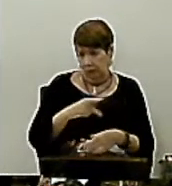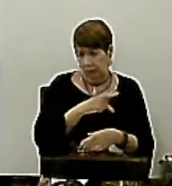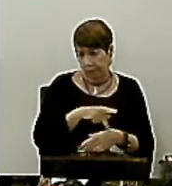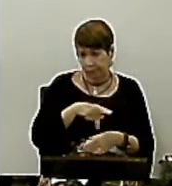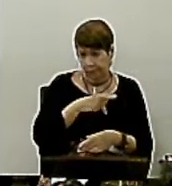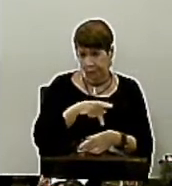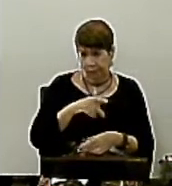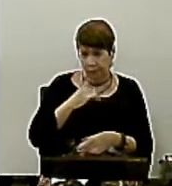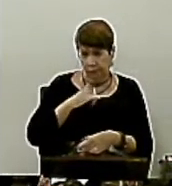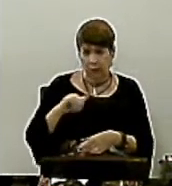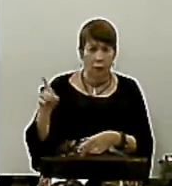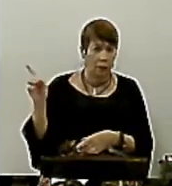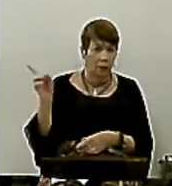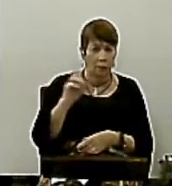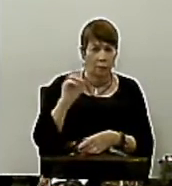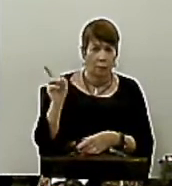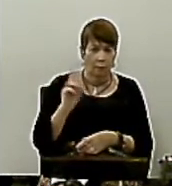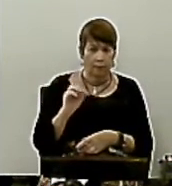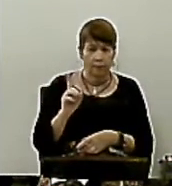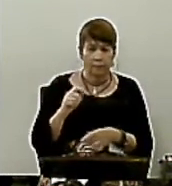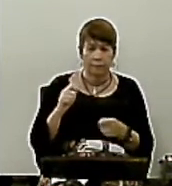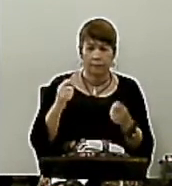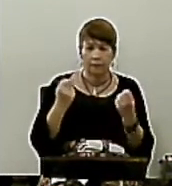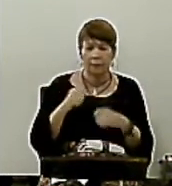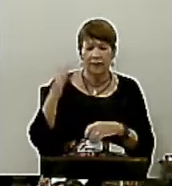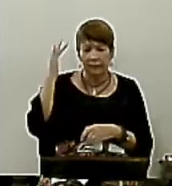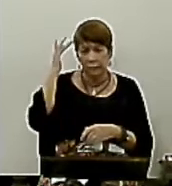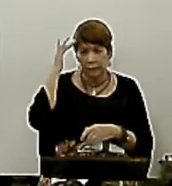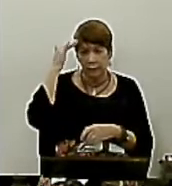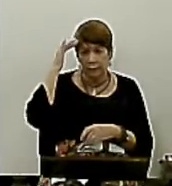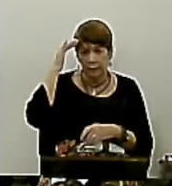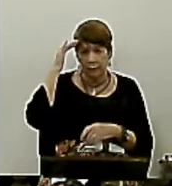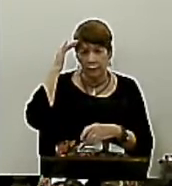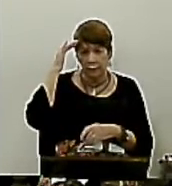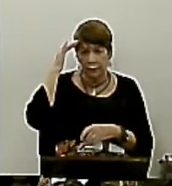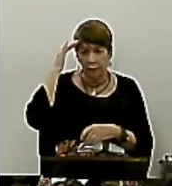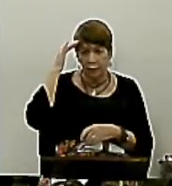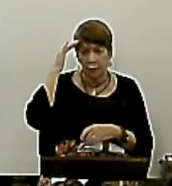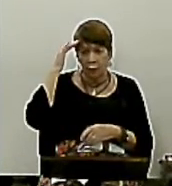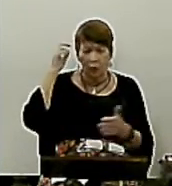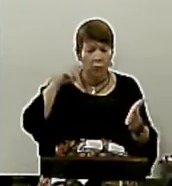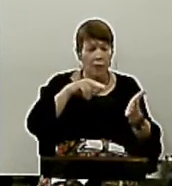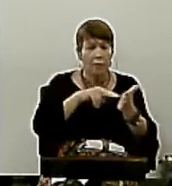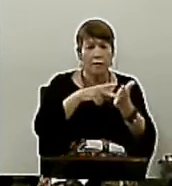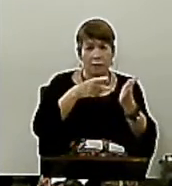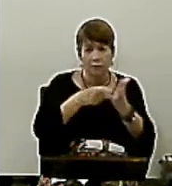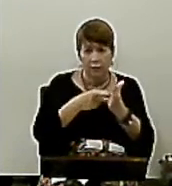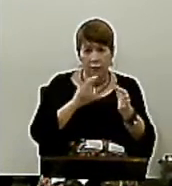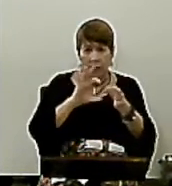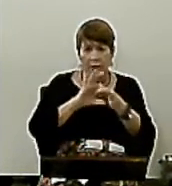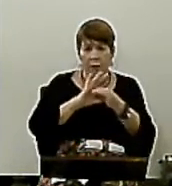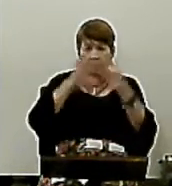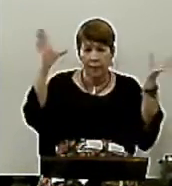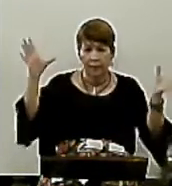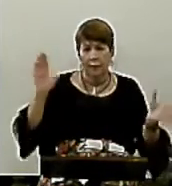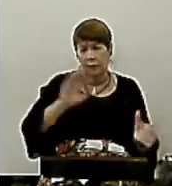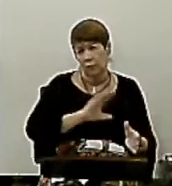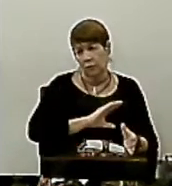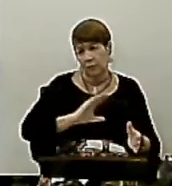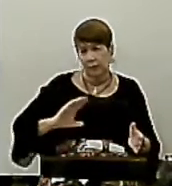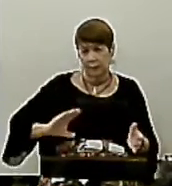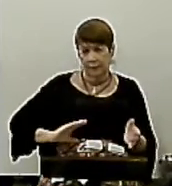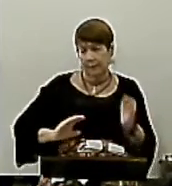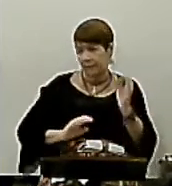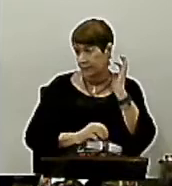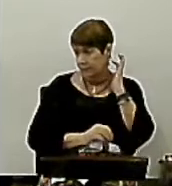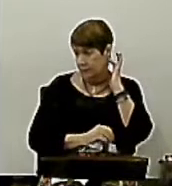Que é preciso entender a natureza da liberdade cristã Liberdade cristã é um tema